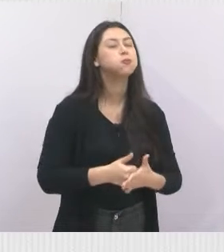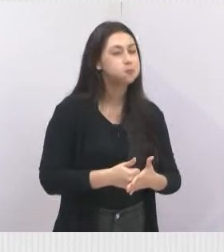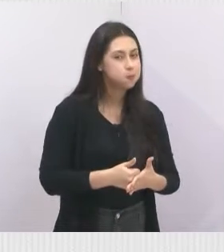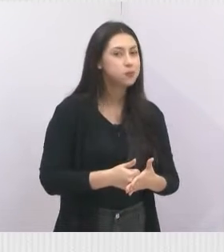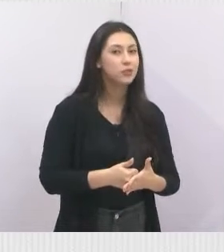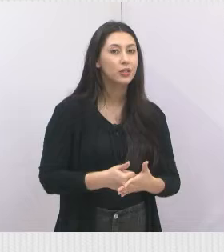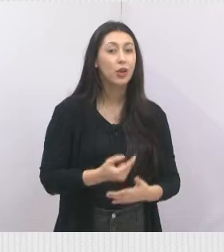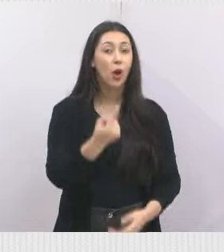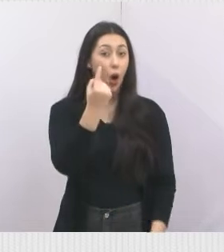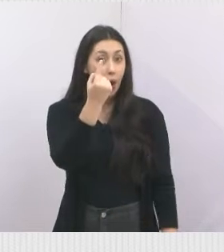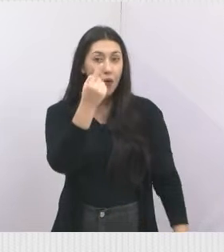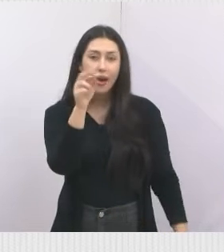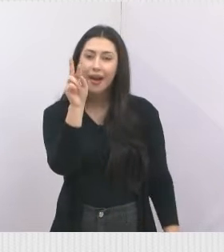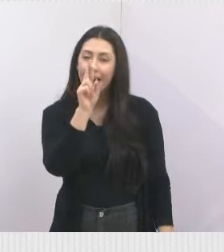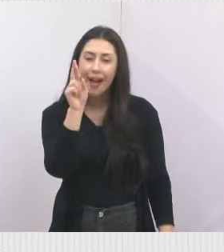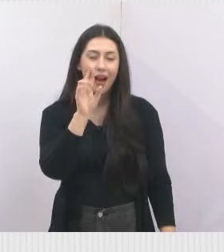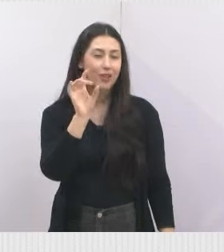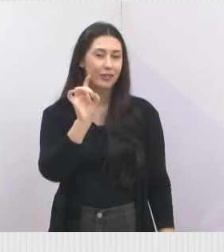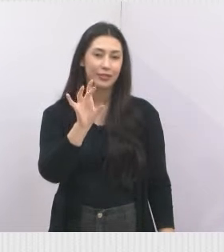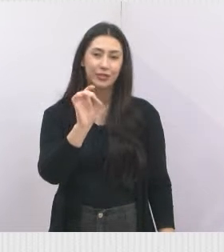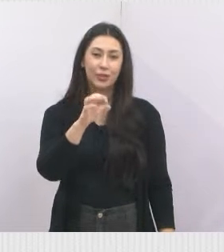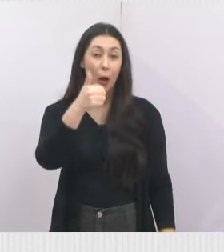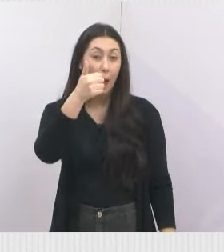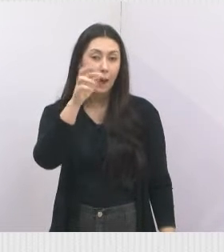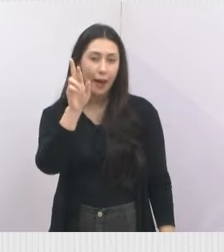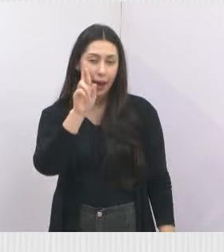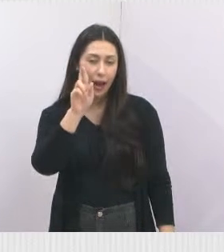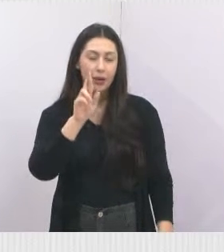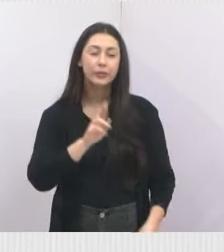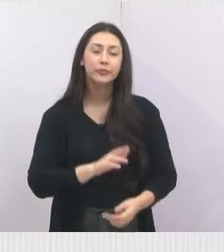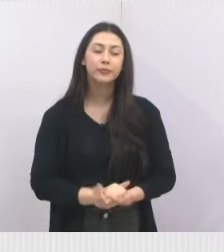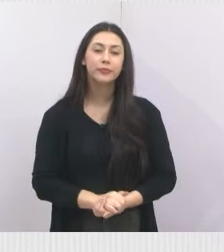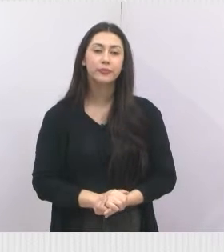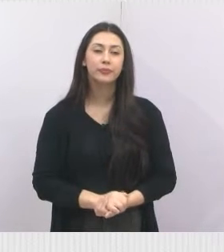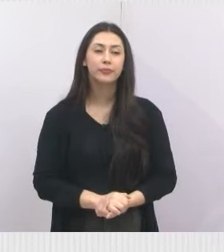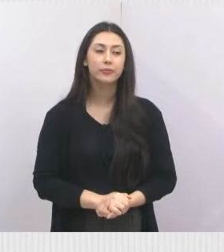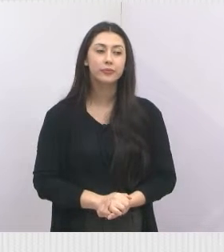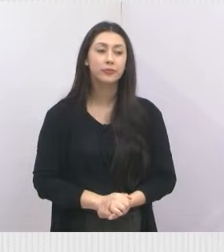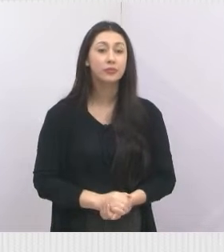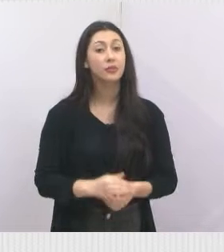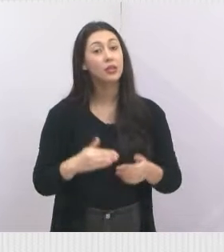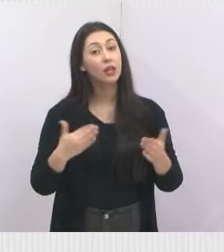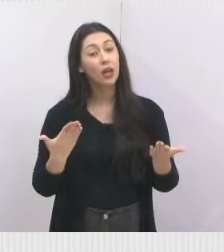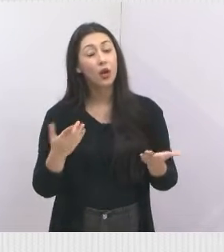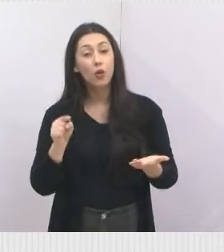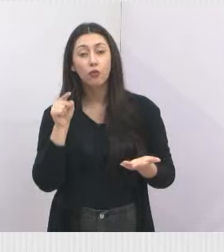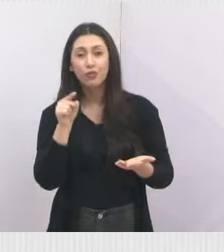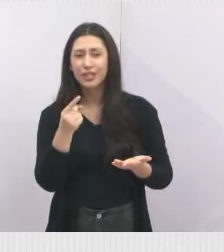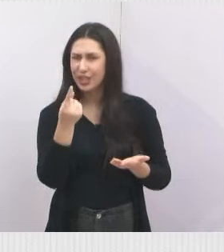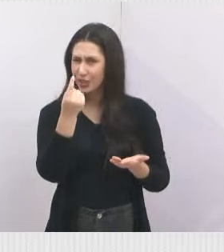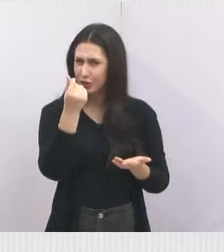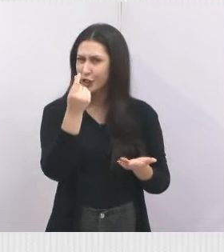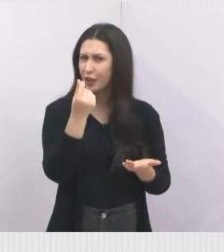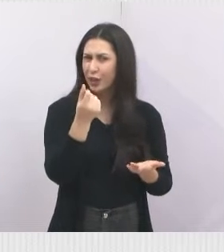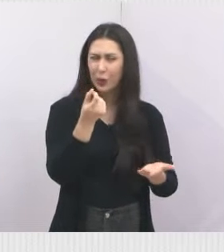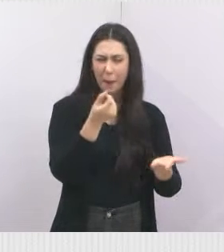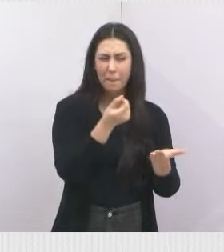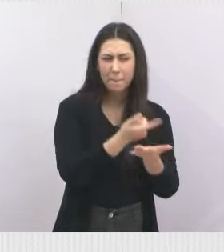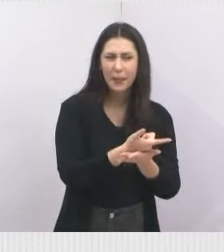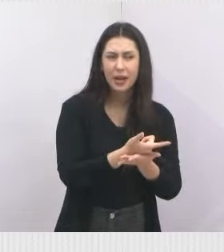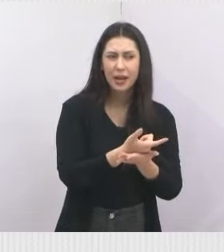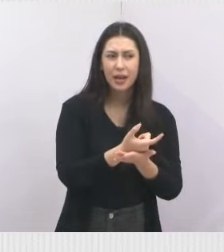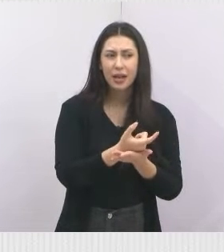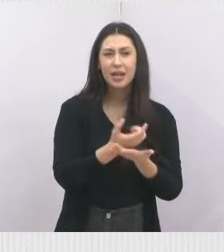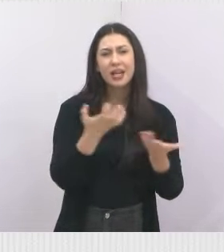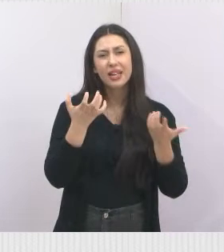por apenas um real. Então, como já foi dito também anteriormente, que você que tenha condições, que queira ir